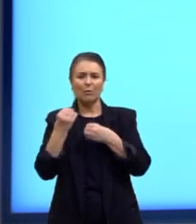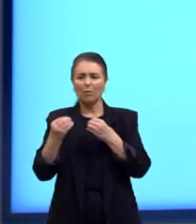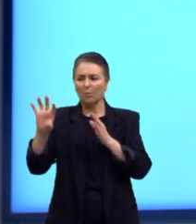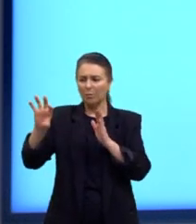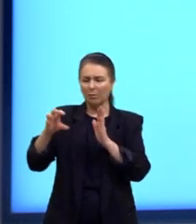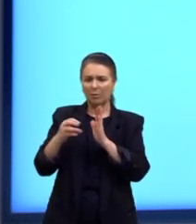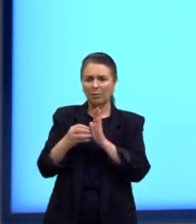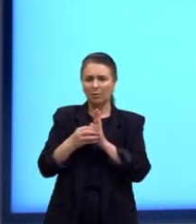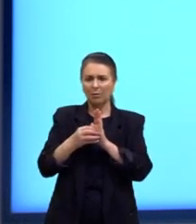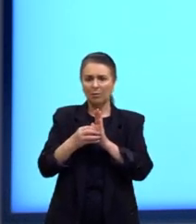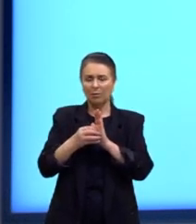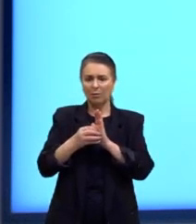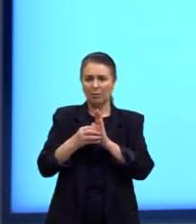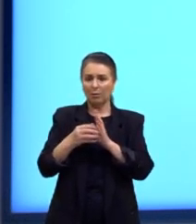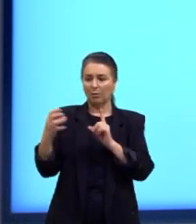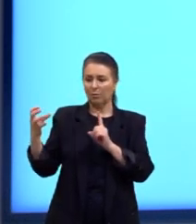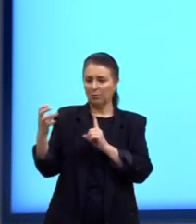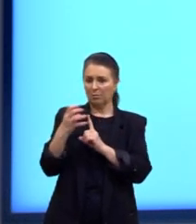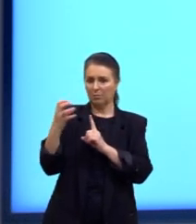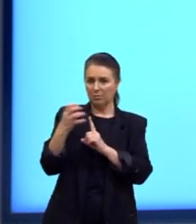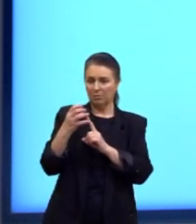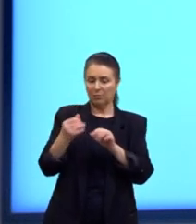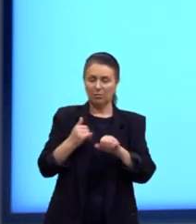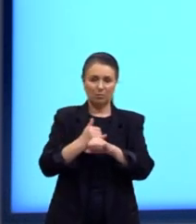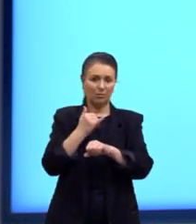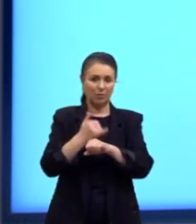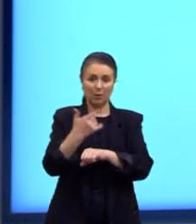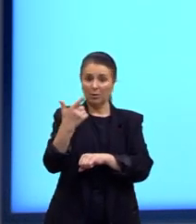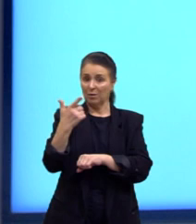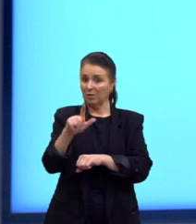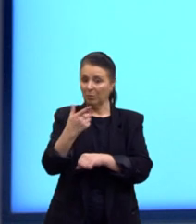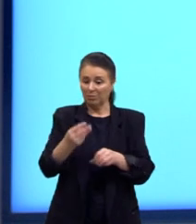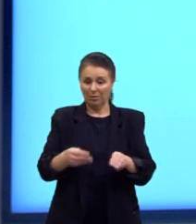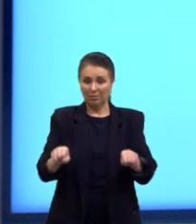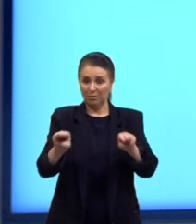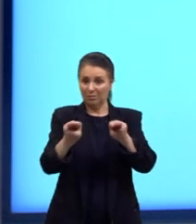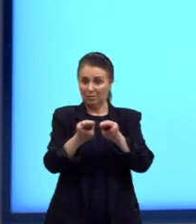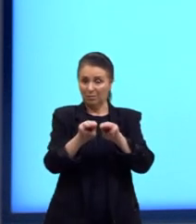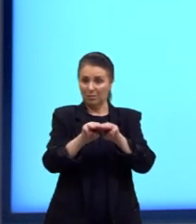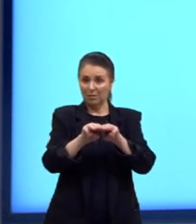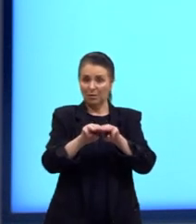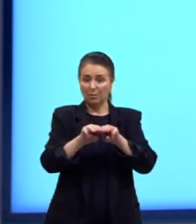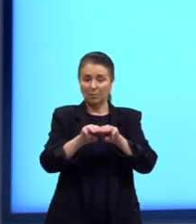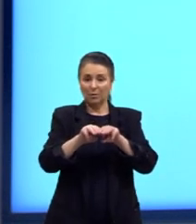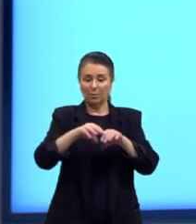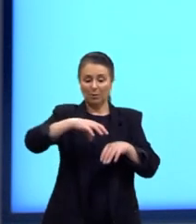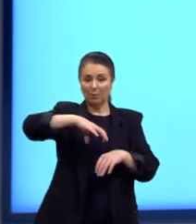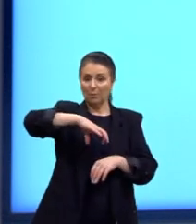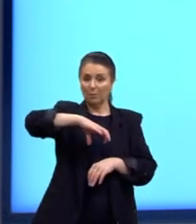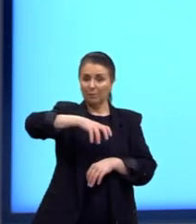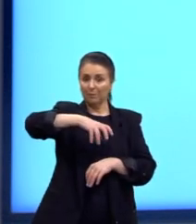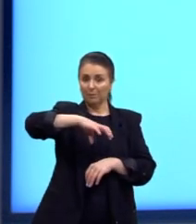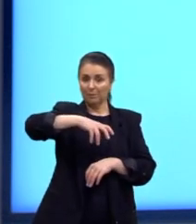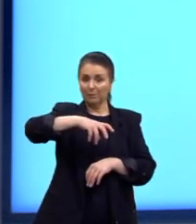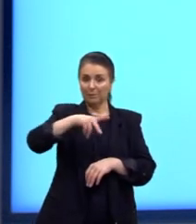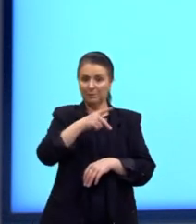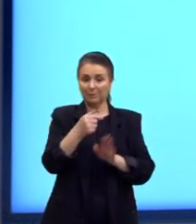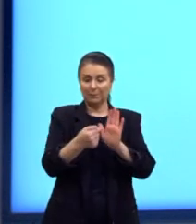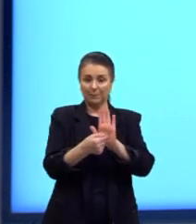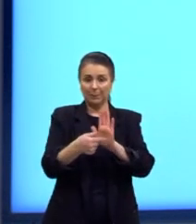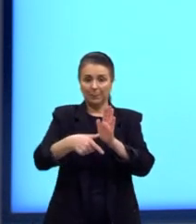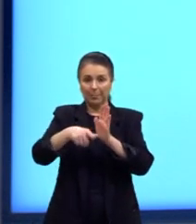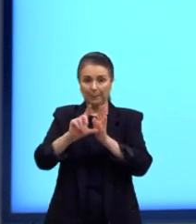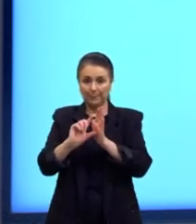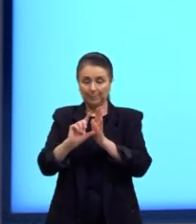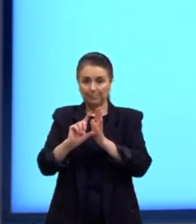pedaço de ferro não magnetizado, por exemplo, a tampa ali que eu mostrei antes, são induzidos